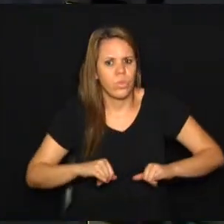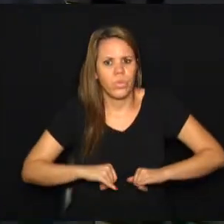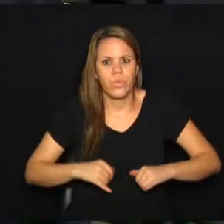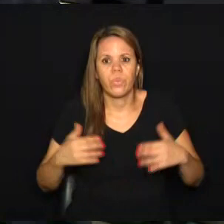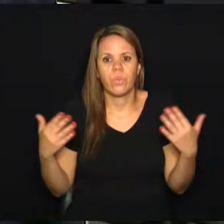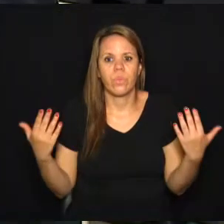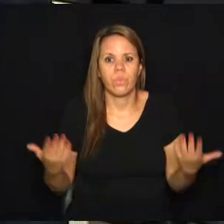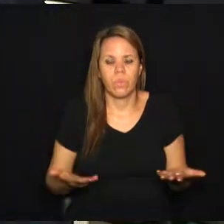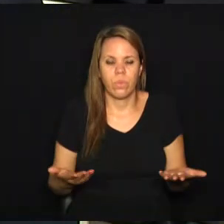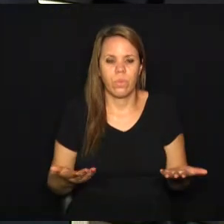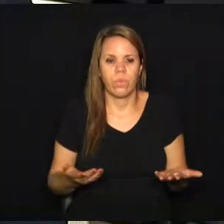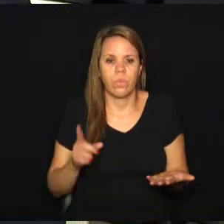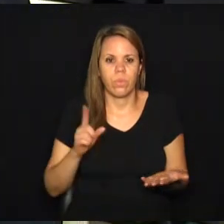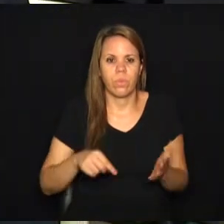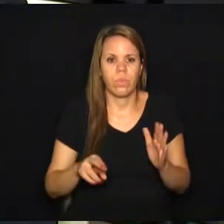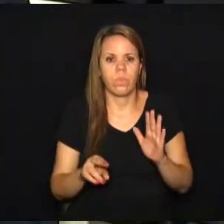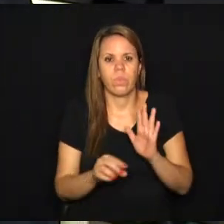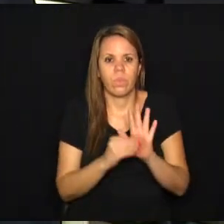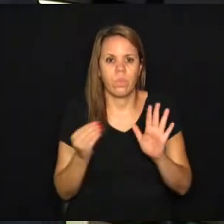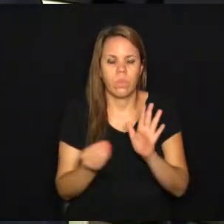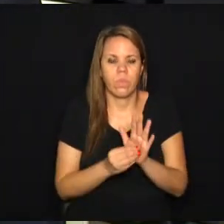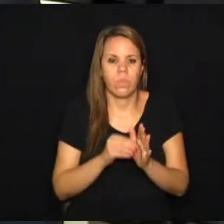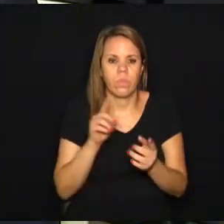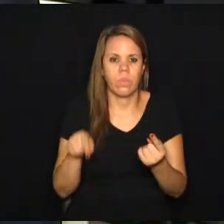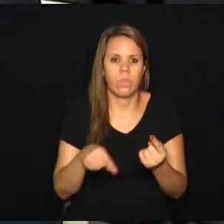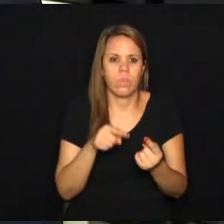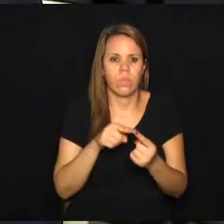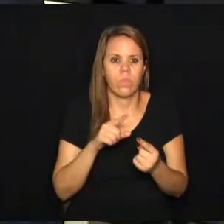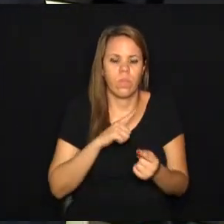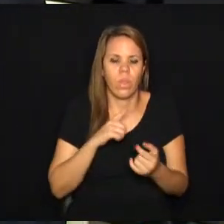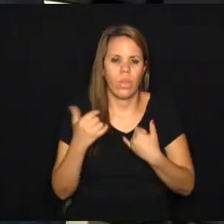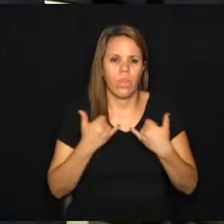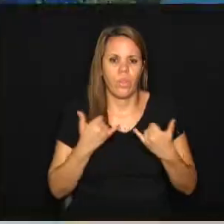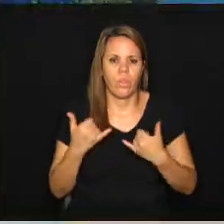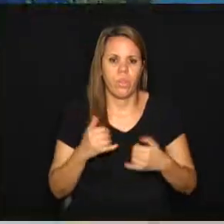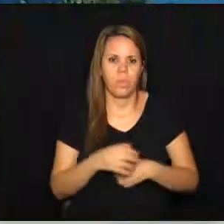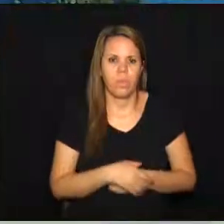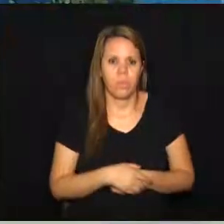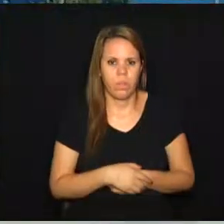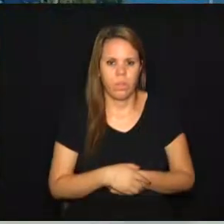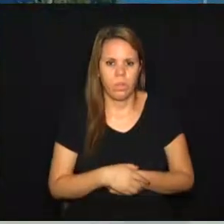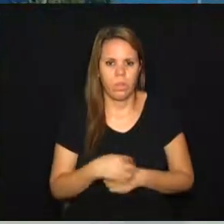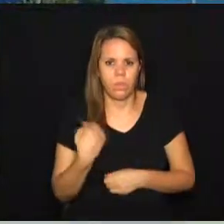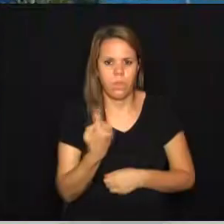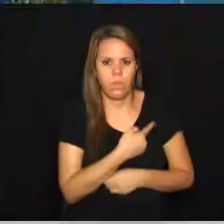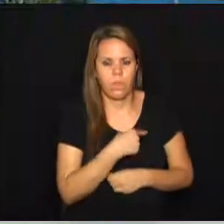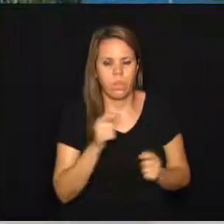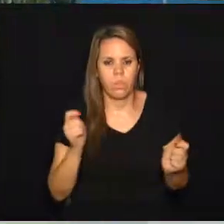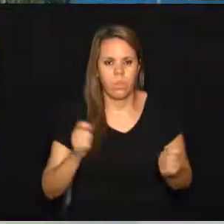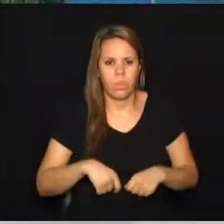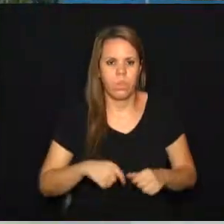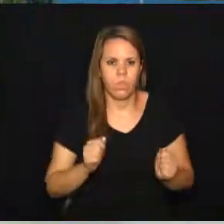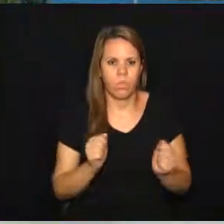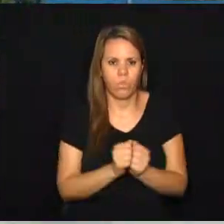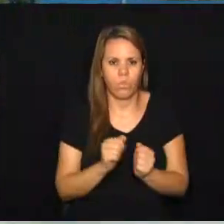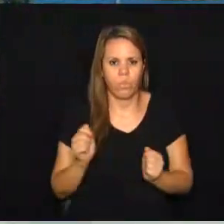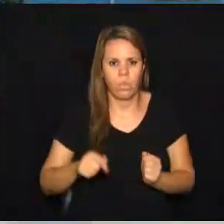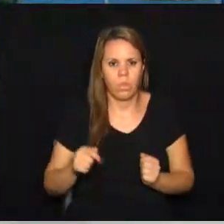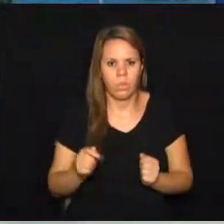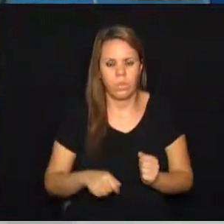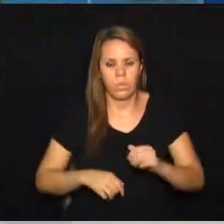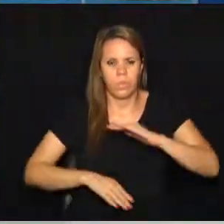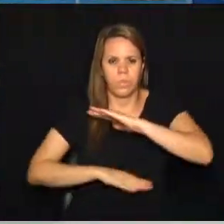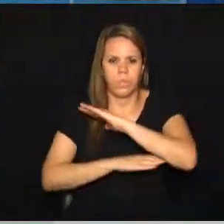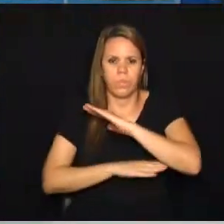Então, esse requerimento tem esse objetivo de ter as informações para que a gente possa, junto aqui, a